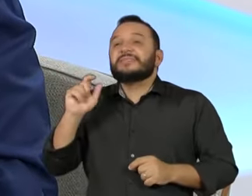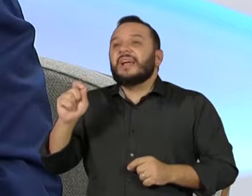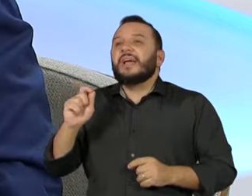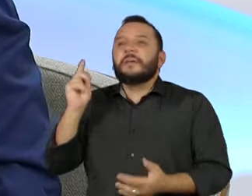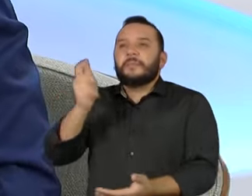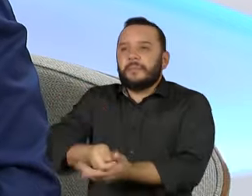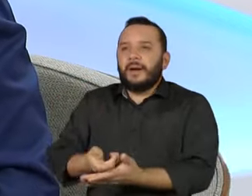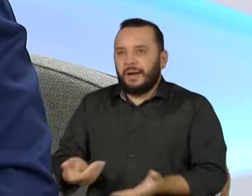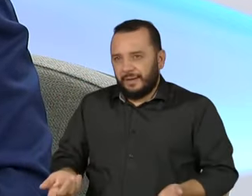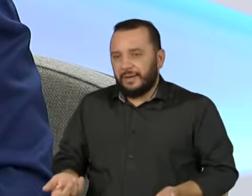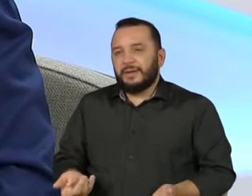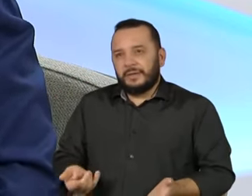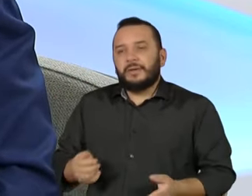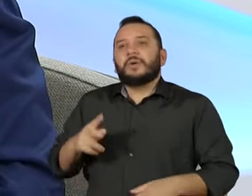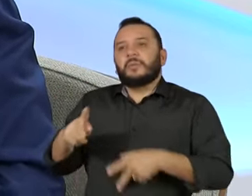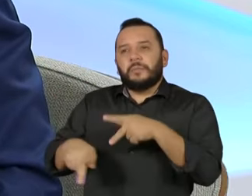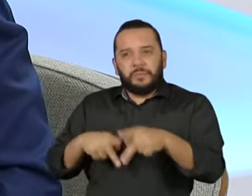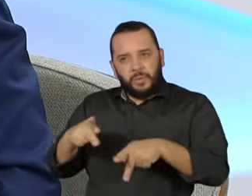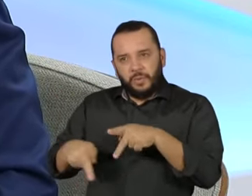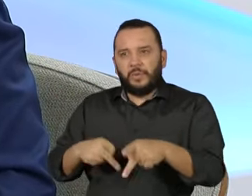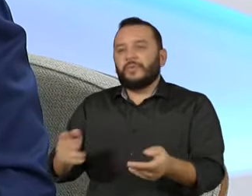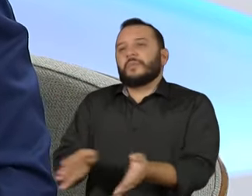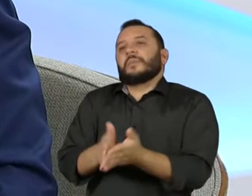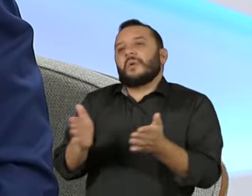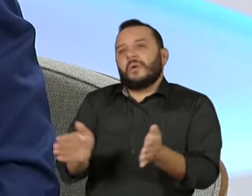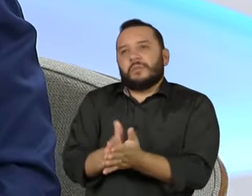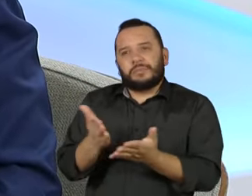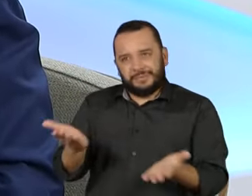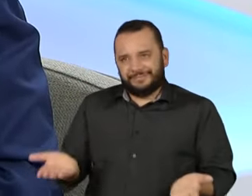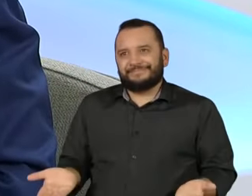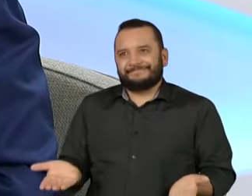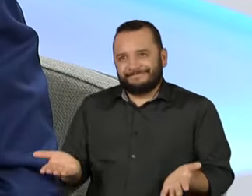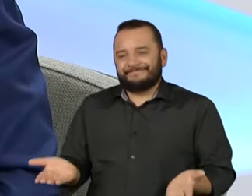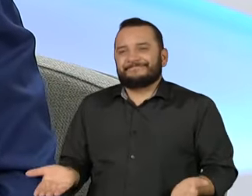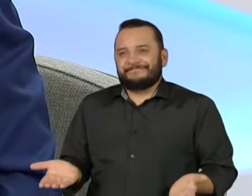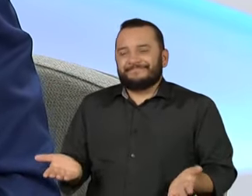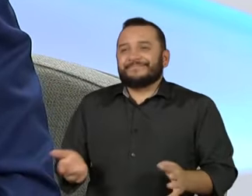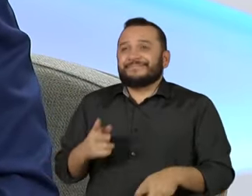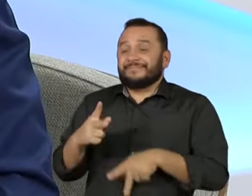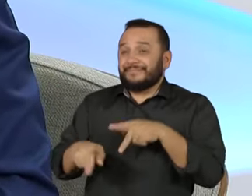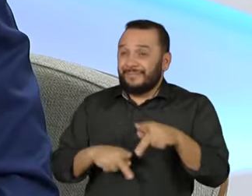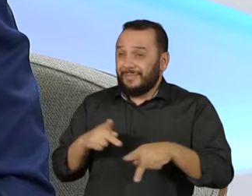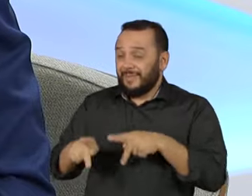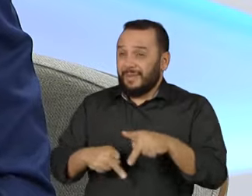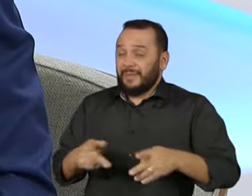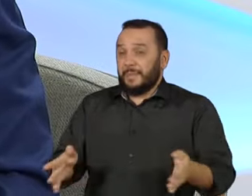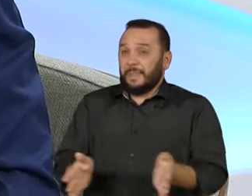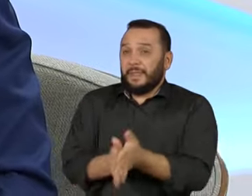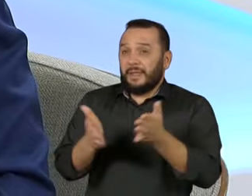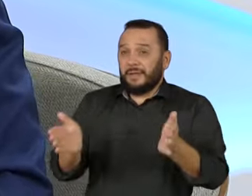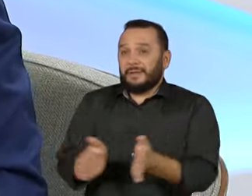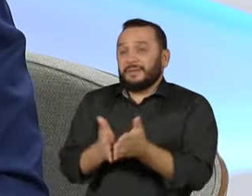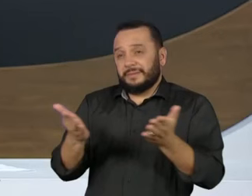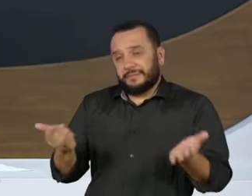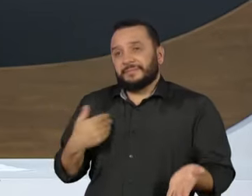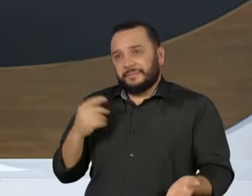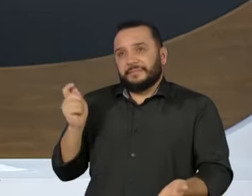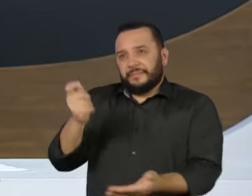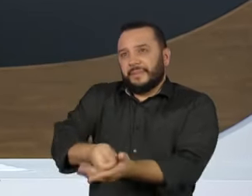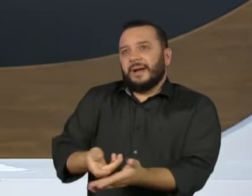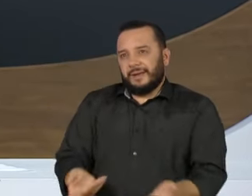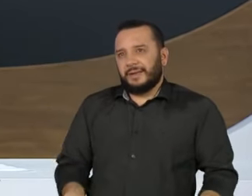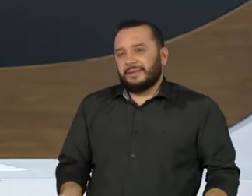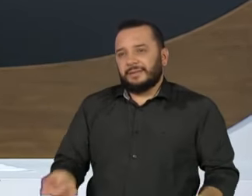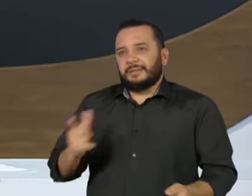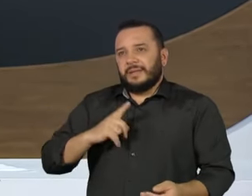no colo daqueles que menos têm, daqueles que menos poder aquisitivo têm,